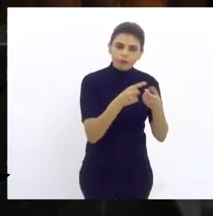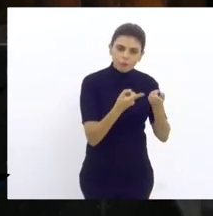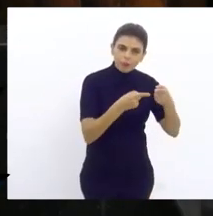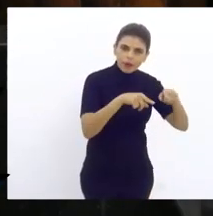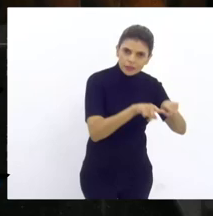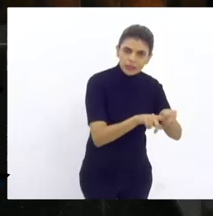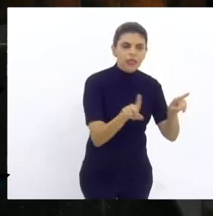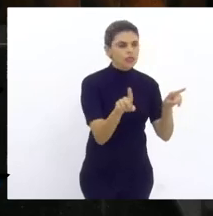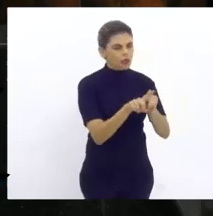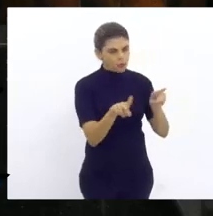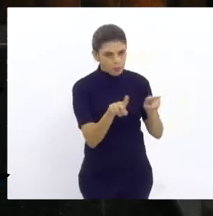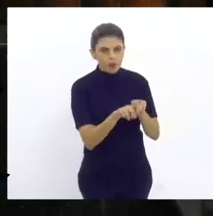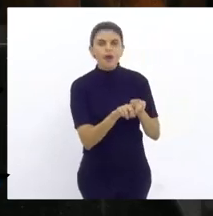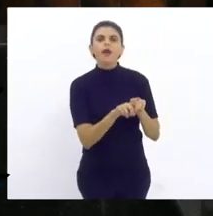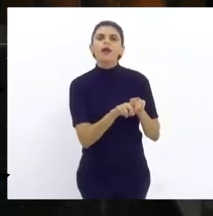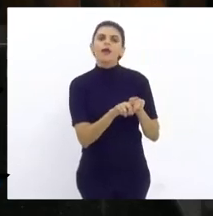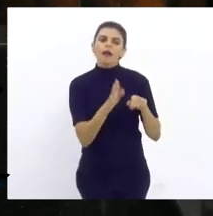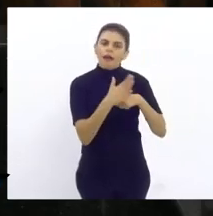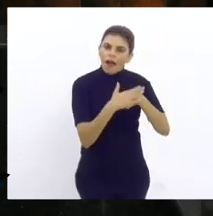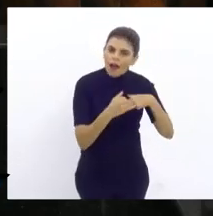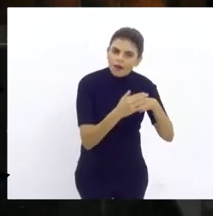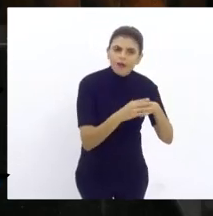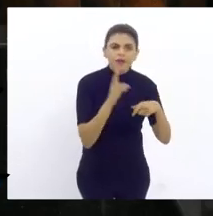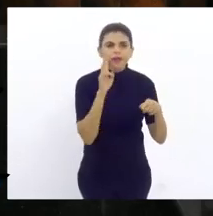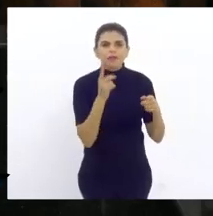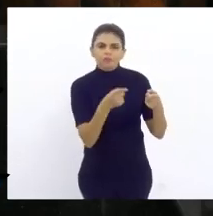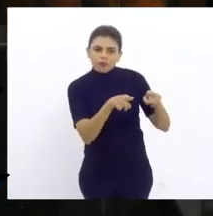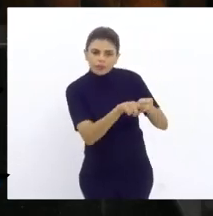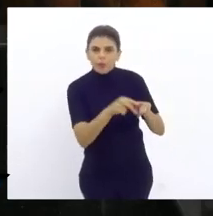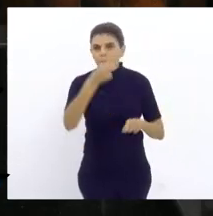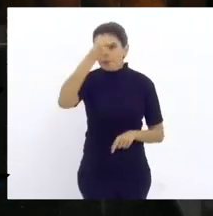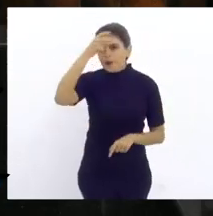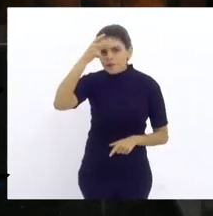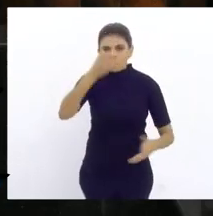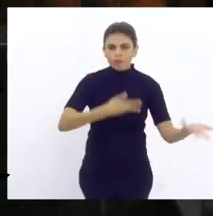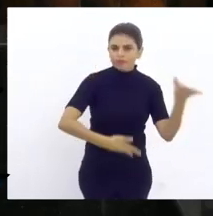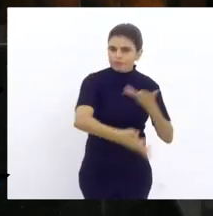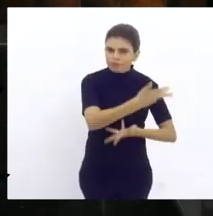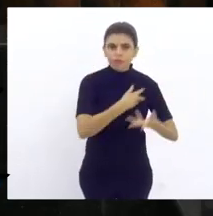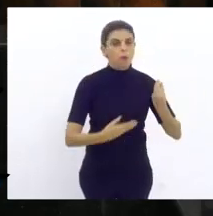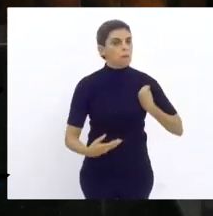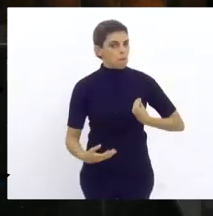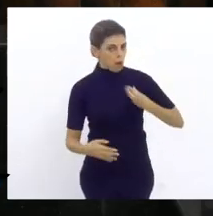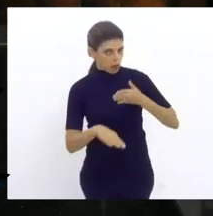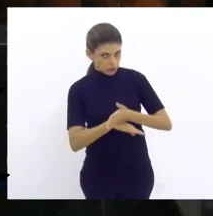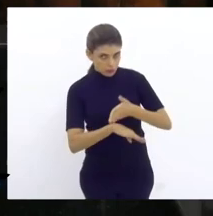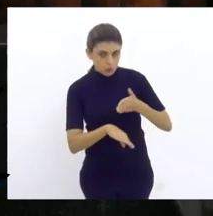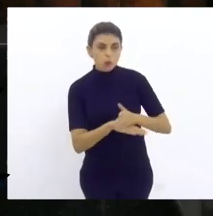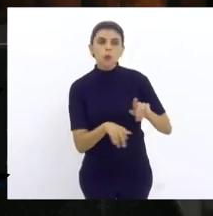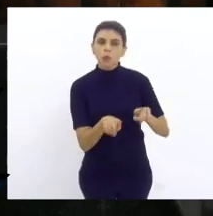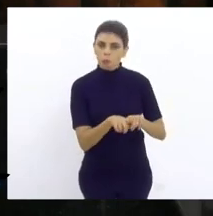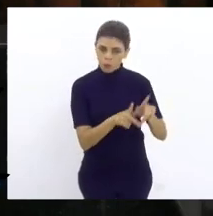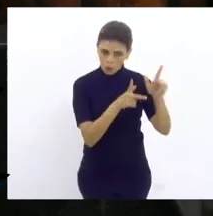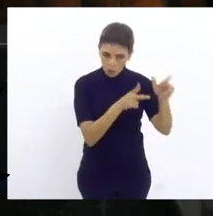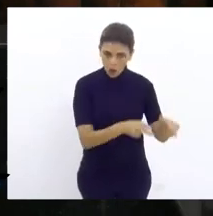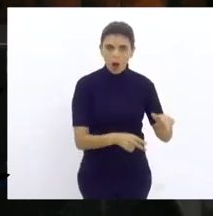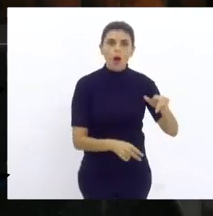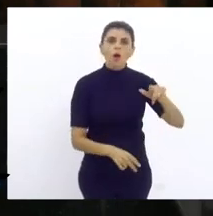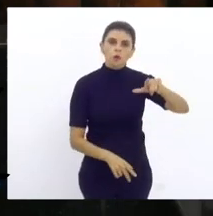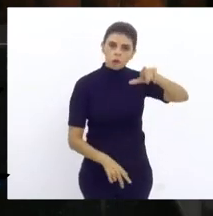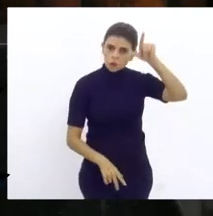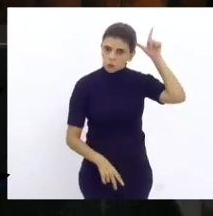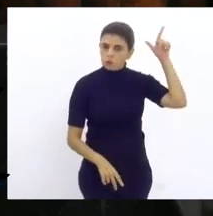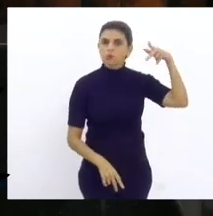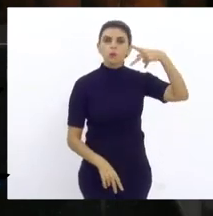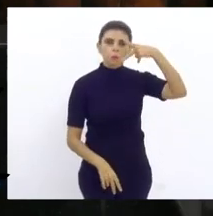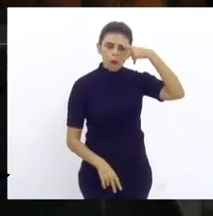certeza que vai olhar com carinho para fazer isso, o Luiz Paulo ali, ele participou aqui da audiência no final e acompanhou tudo que se foi